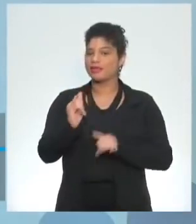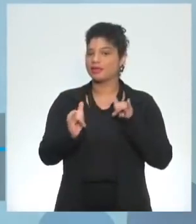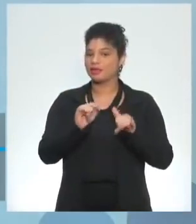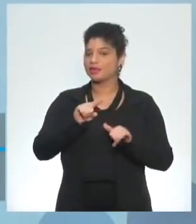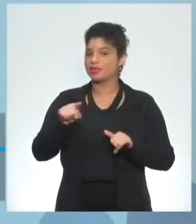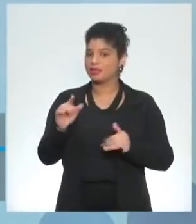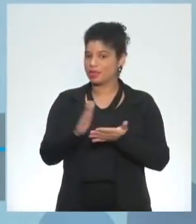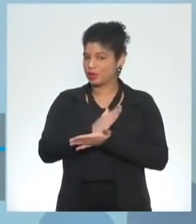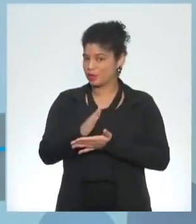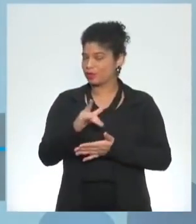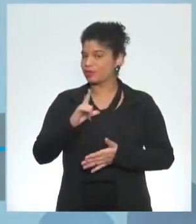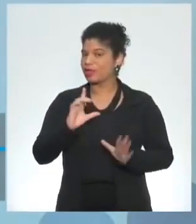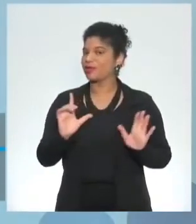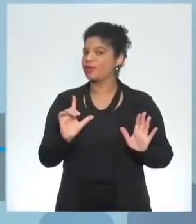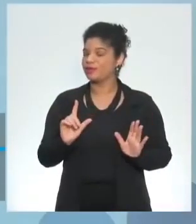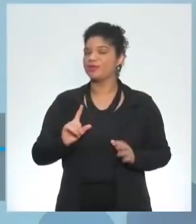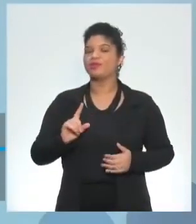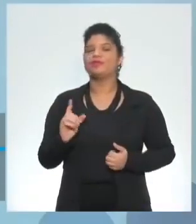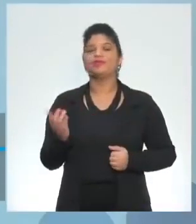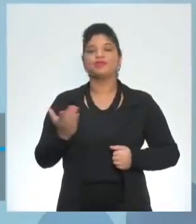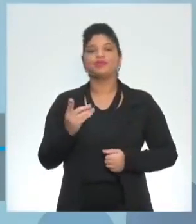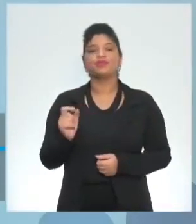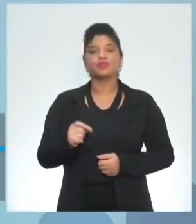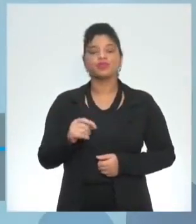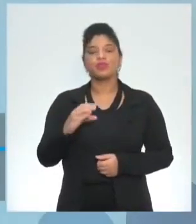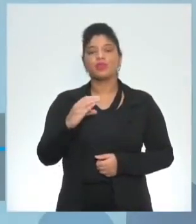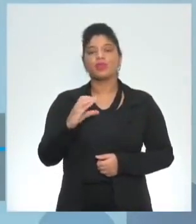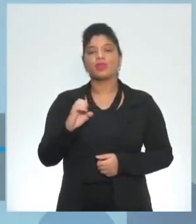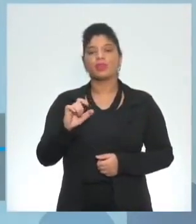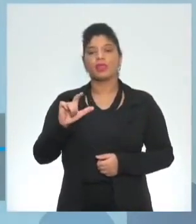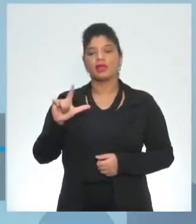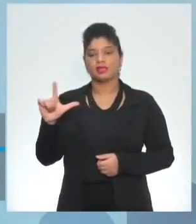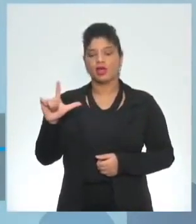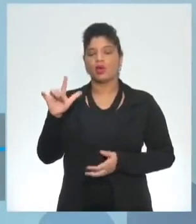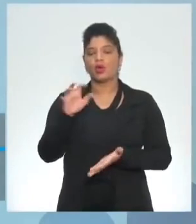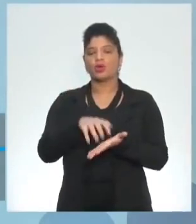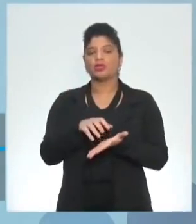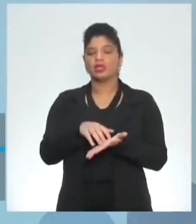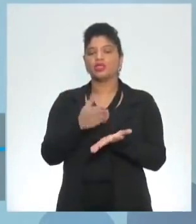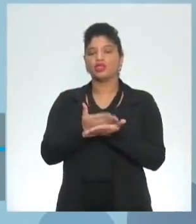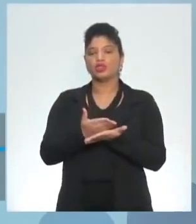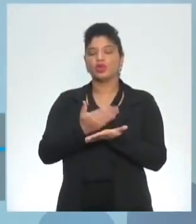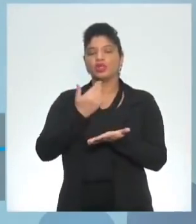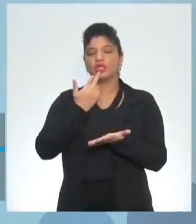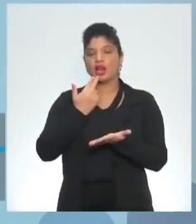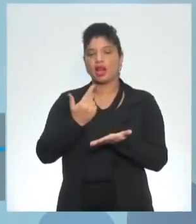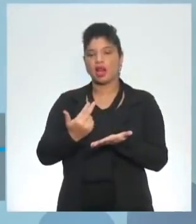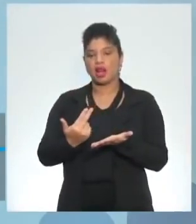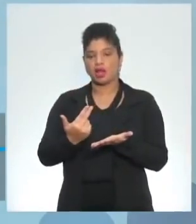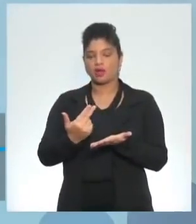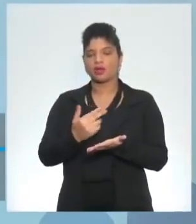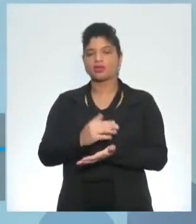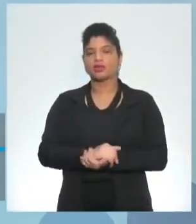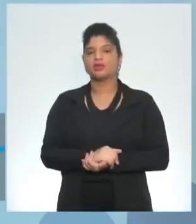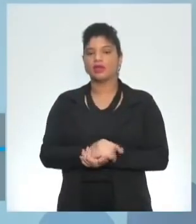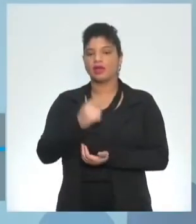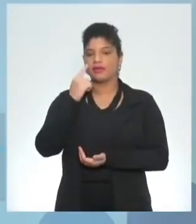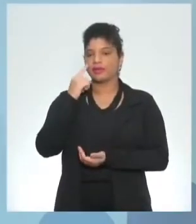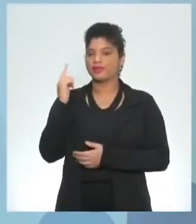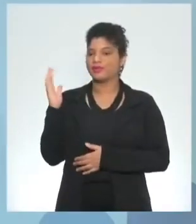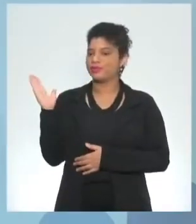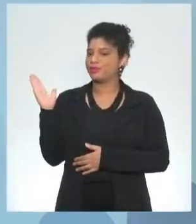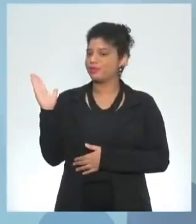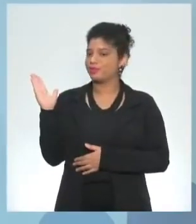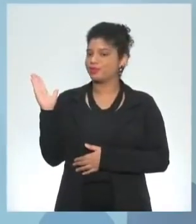primeiro vamos falar aí do céu o centro de estudo de línguas tá aí aparecendo na